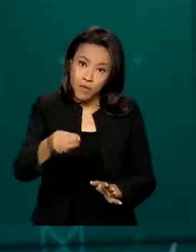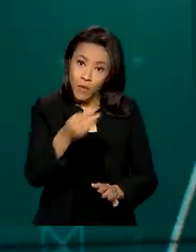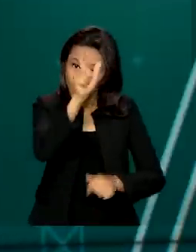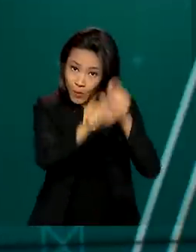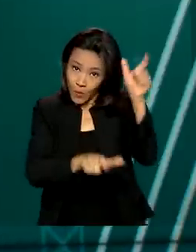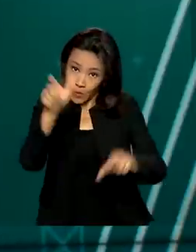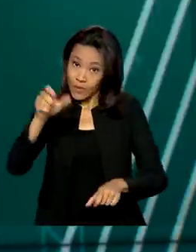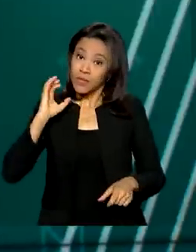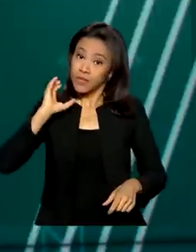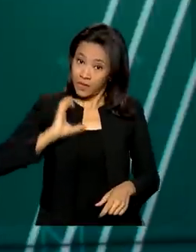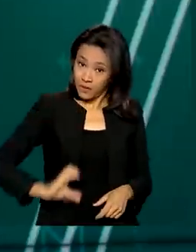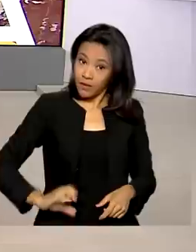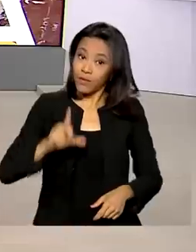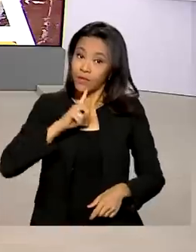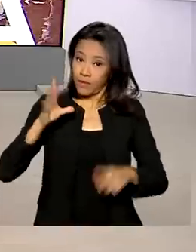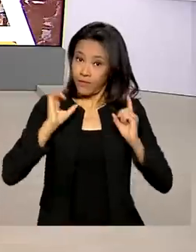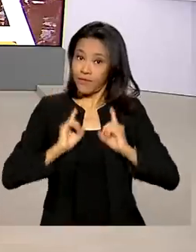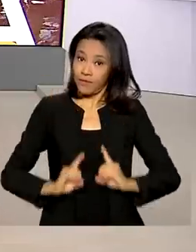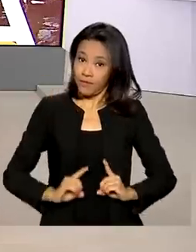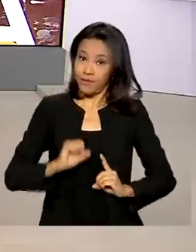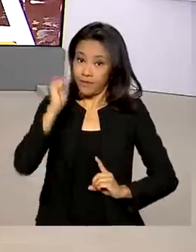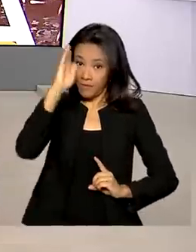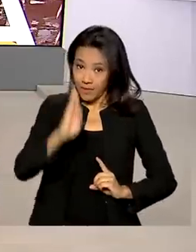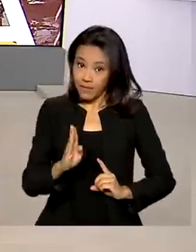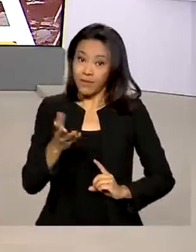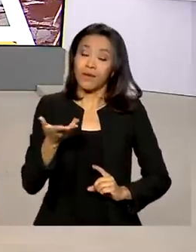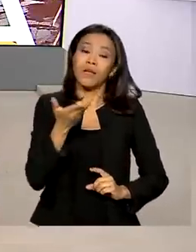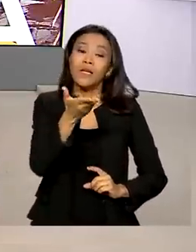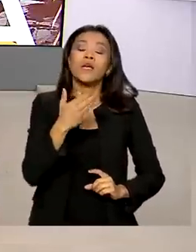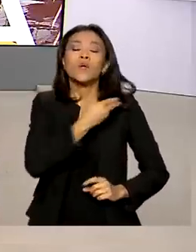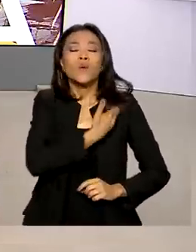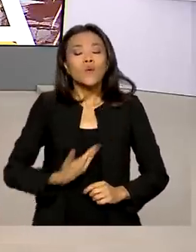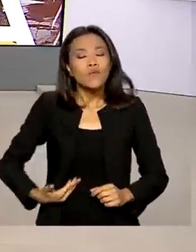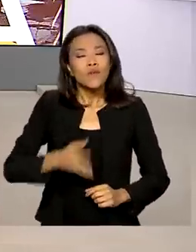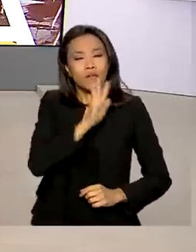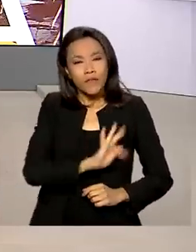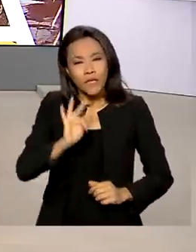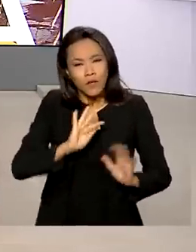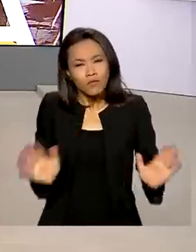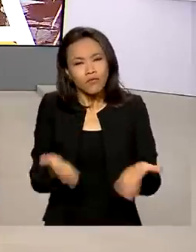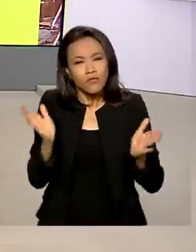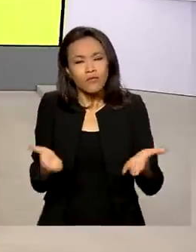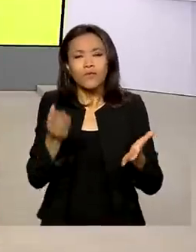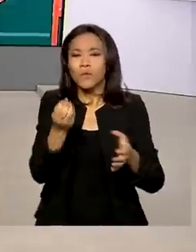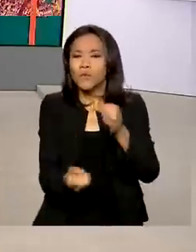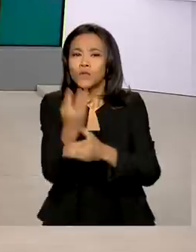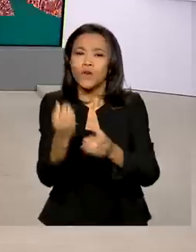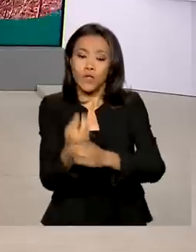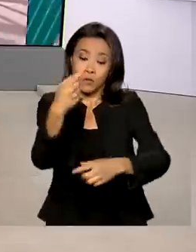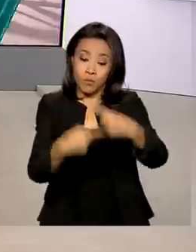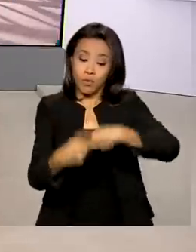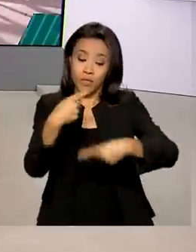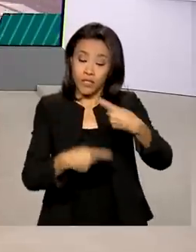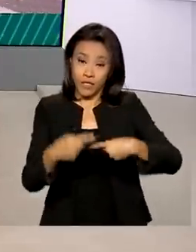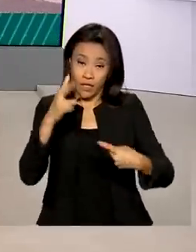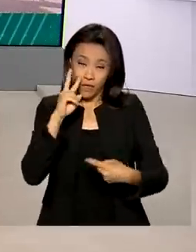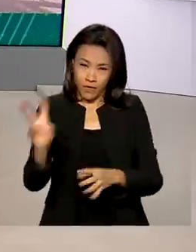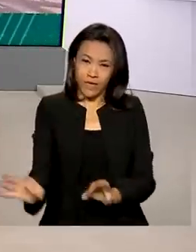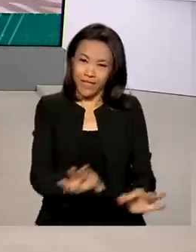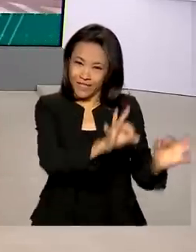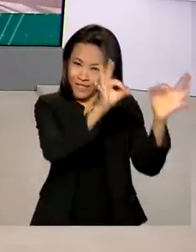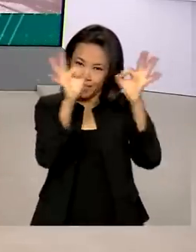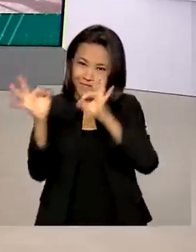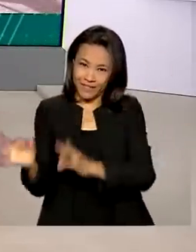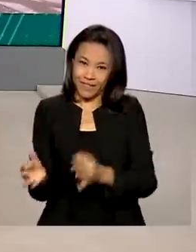essa deficiência no país. E o governo federal promove políticas públicas para essa parcela da população. Veja na reportagem de